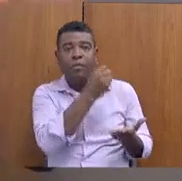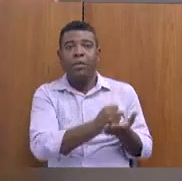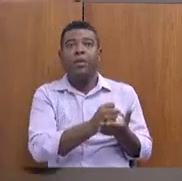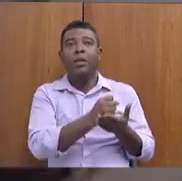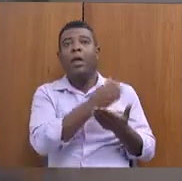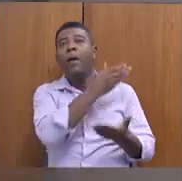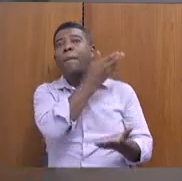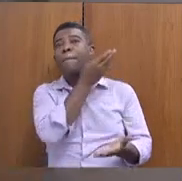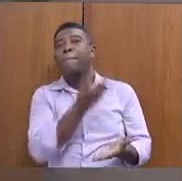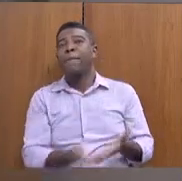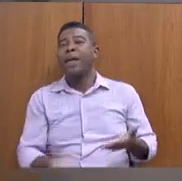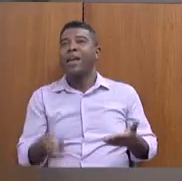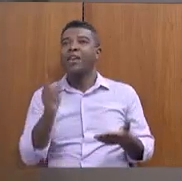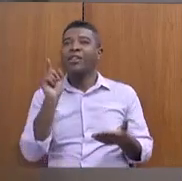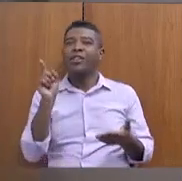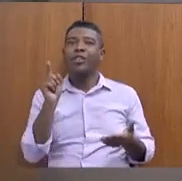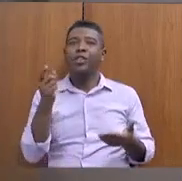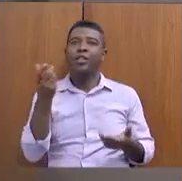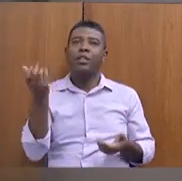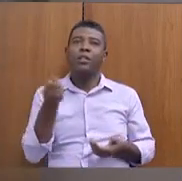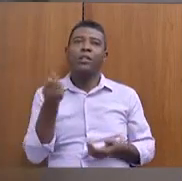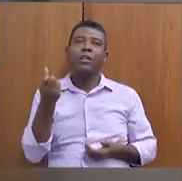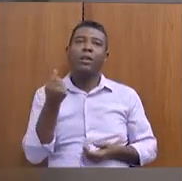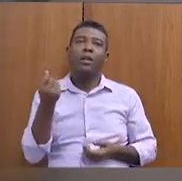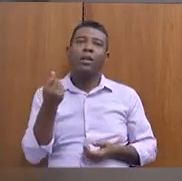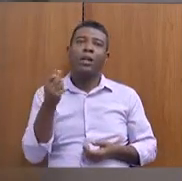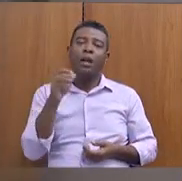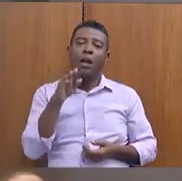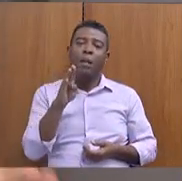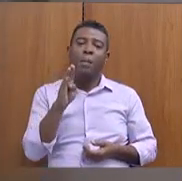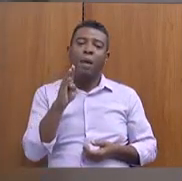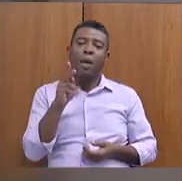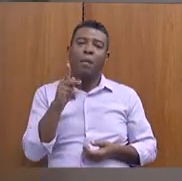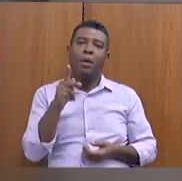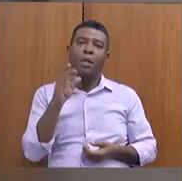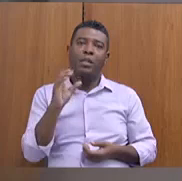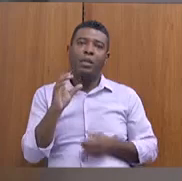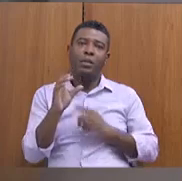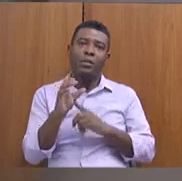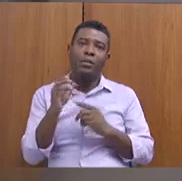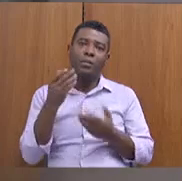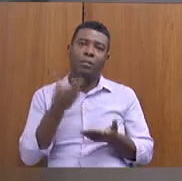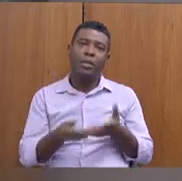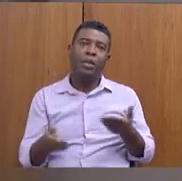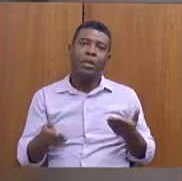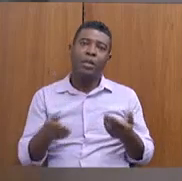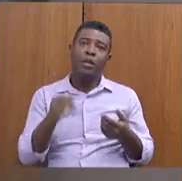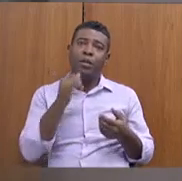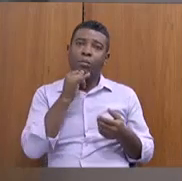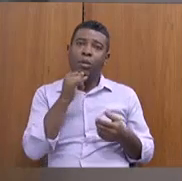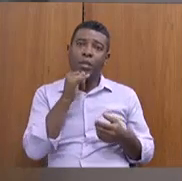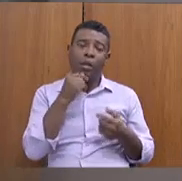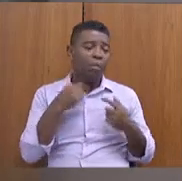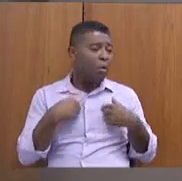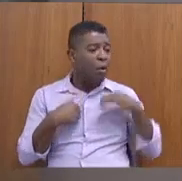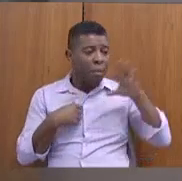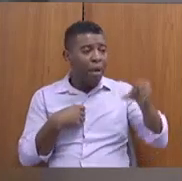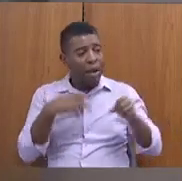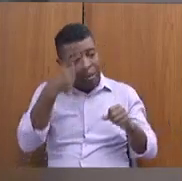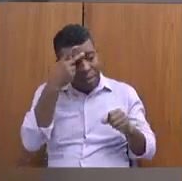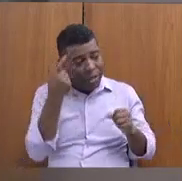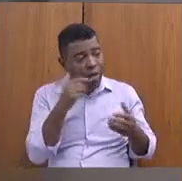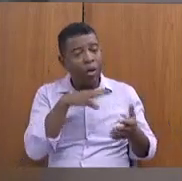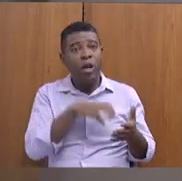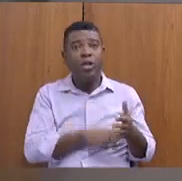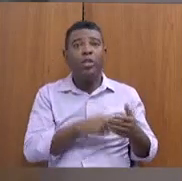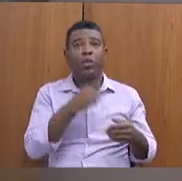minha região está um problema sério. Fazendeiro, nenhum tem coragem de pegar hoje uma pessoa sem registro, mas, ao mesmo tempo, as pessoas